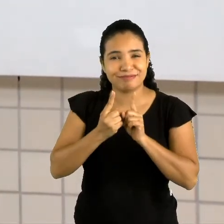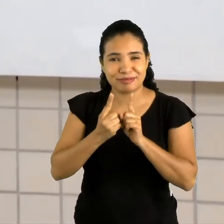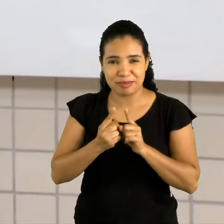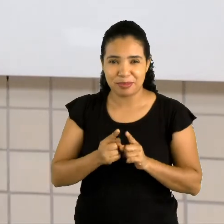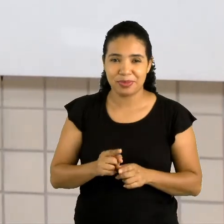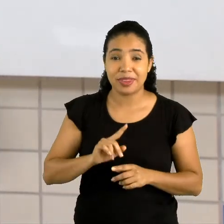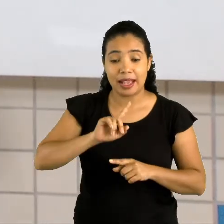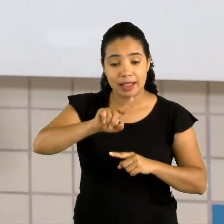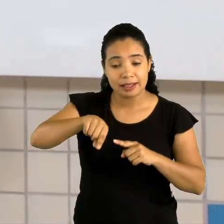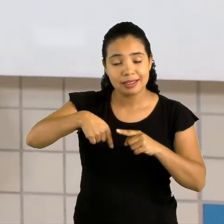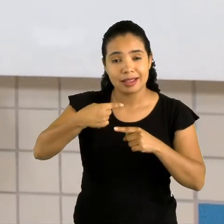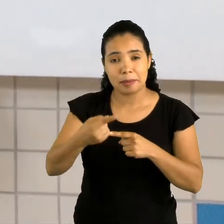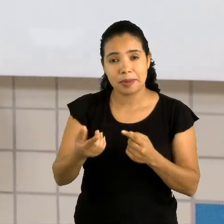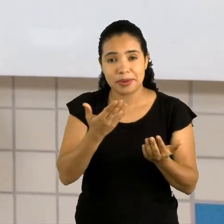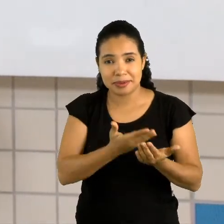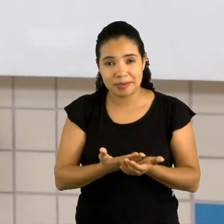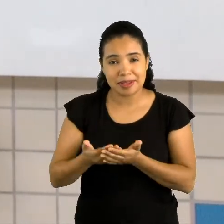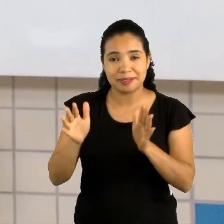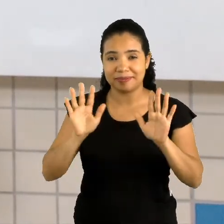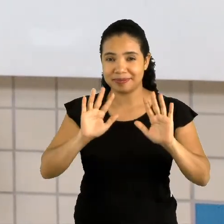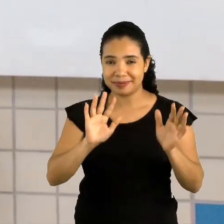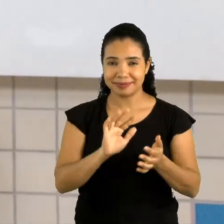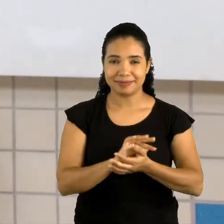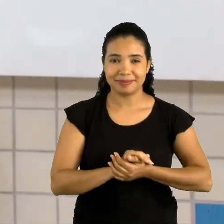E até a nossa próxima aula.